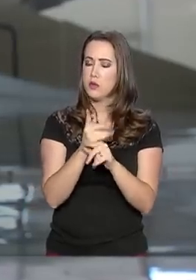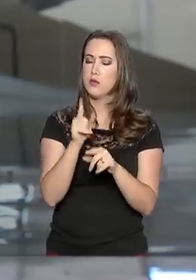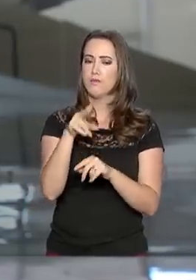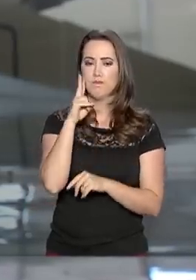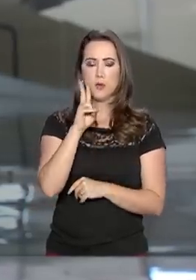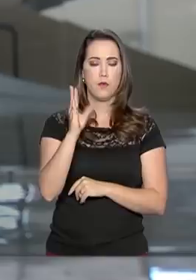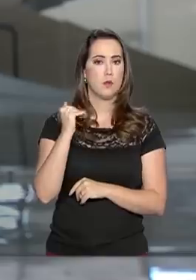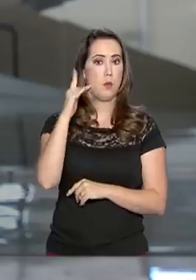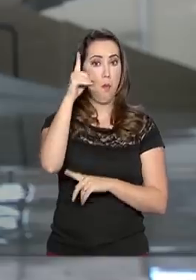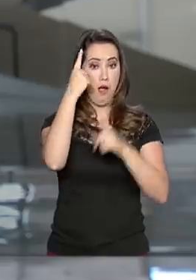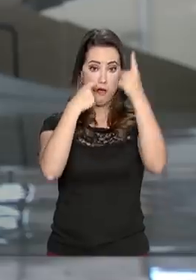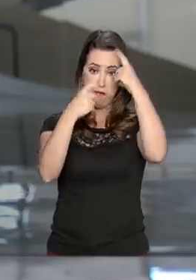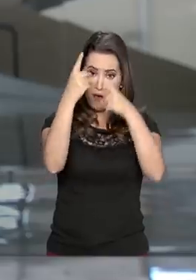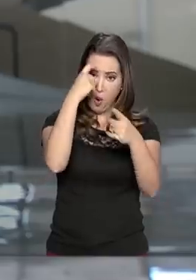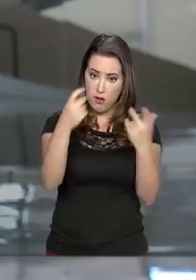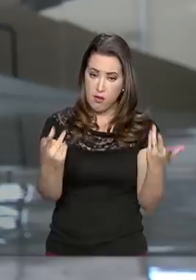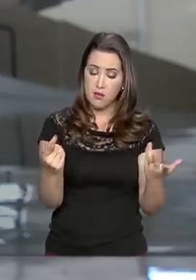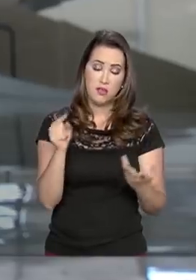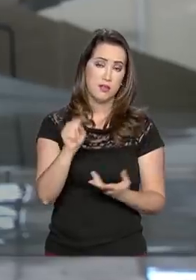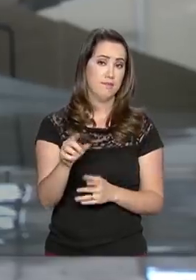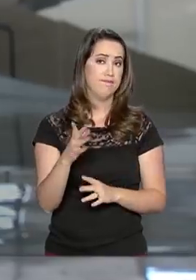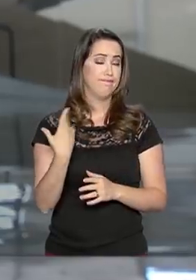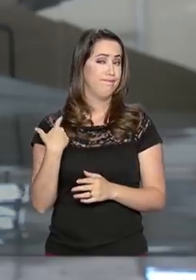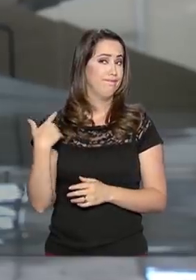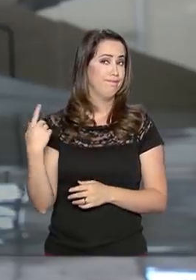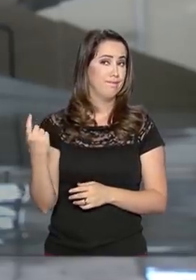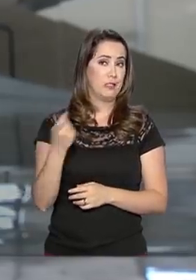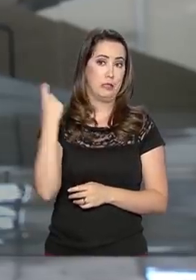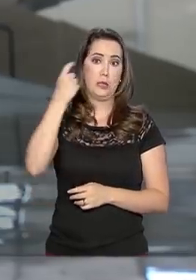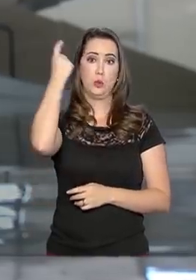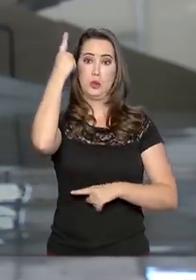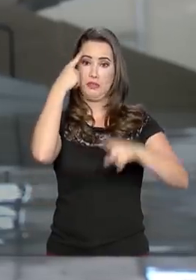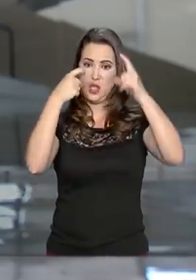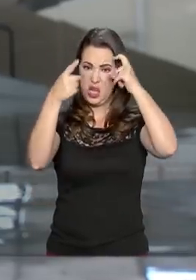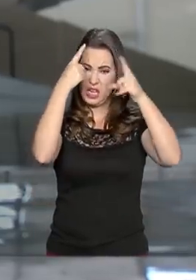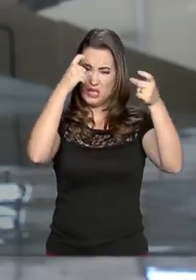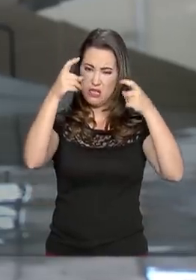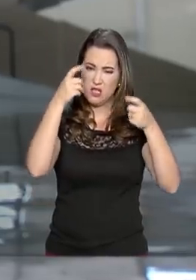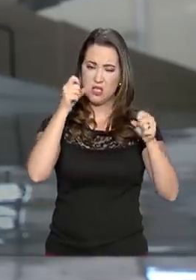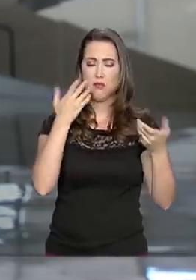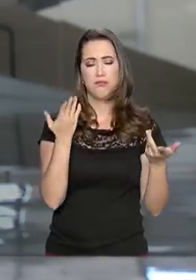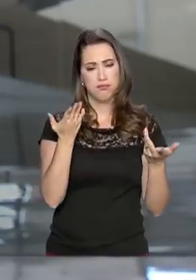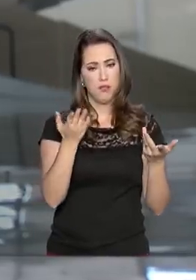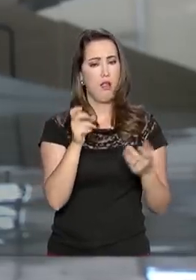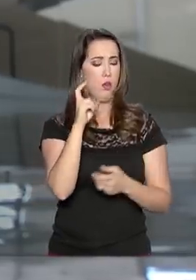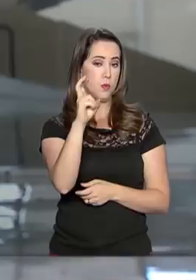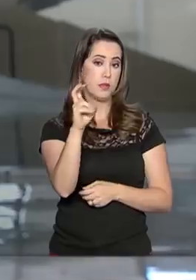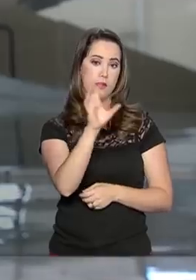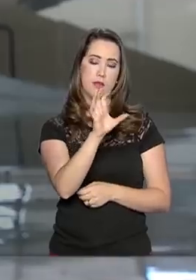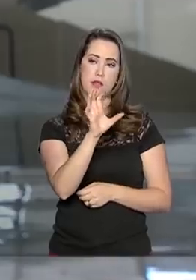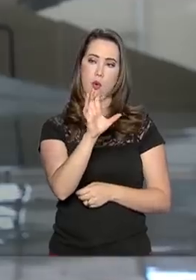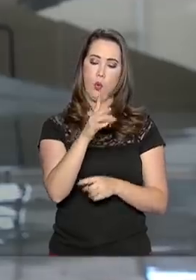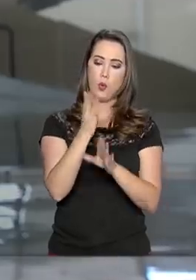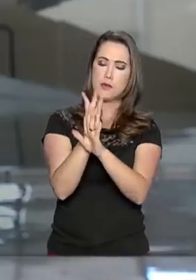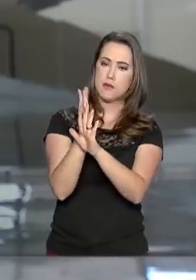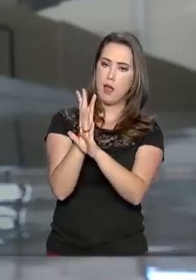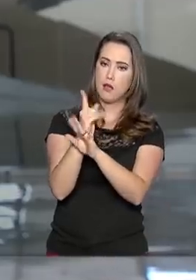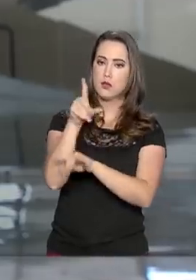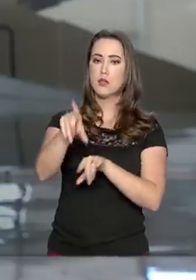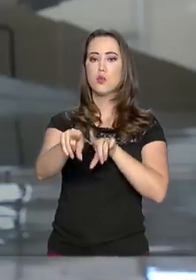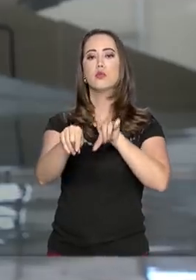mais violentos, com altos índices de crimes violentos. E nesse projeto piloto, cinco cidades serão